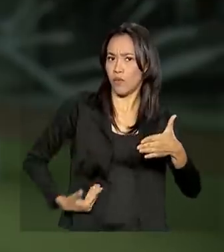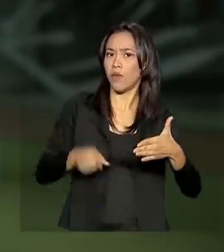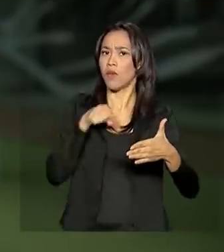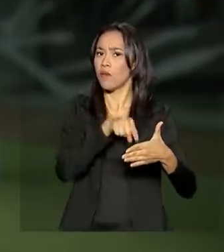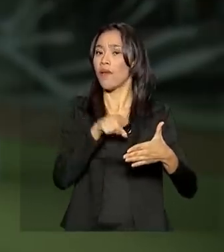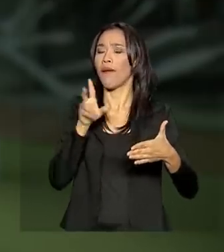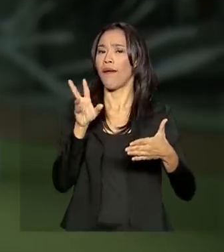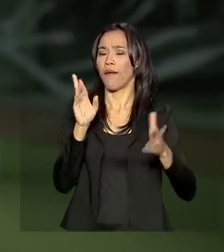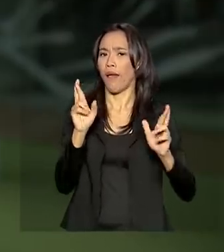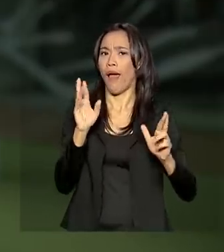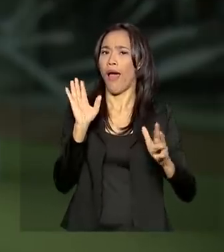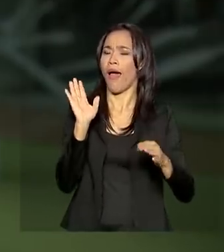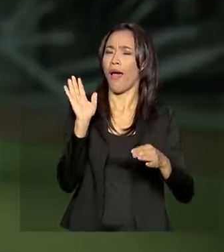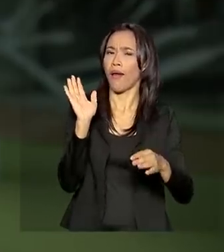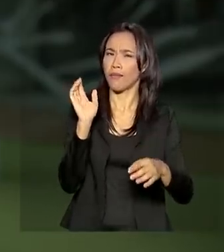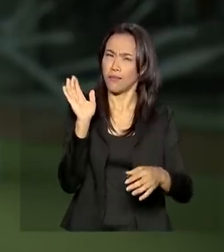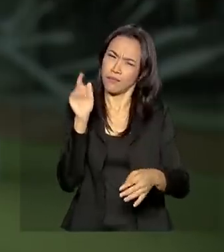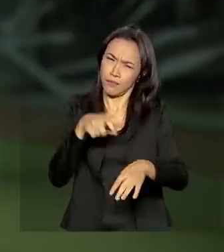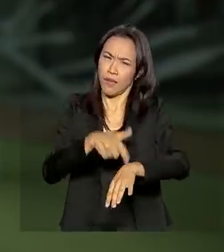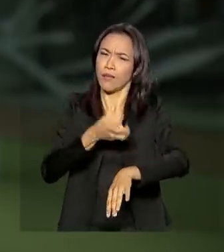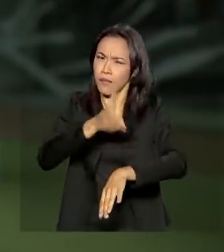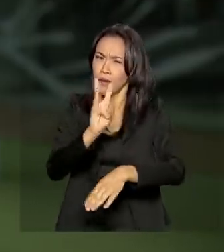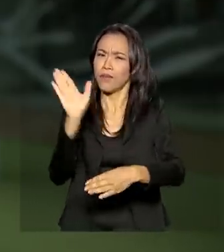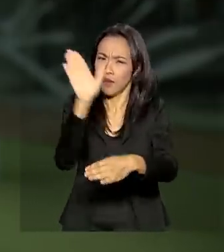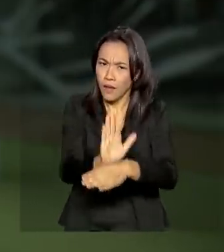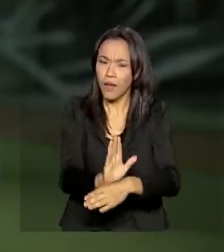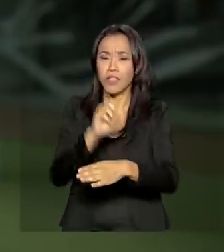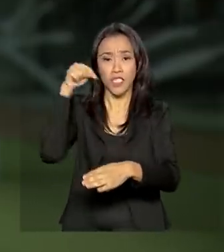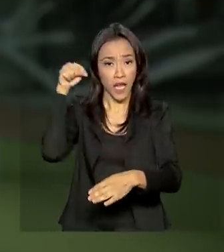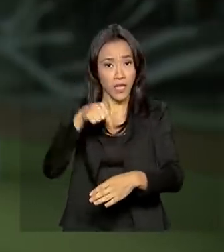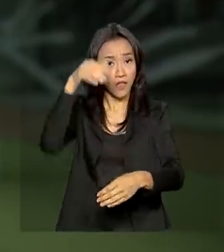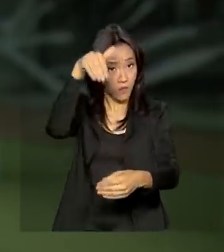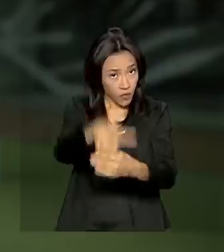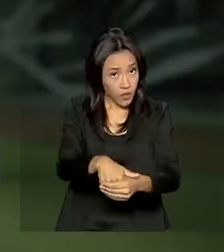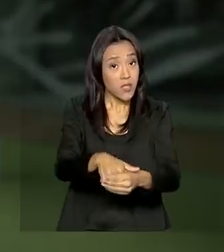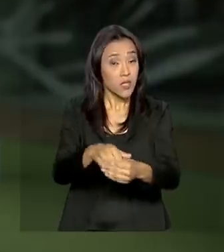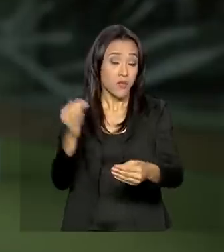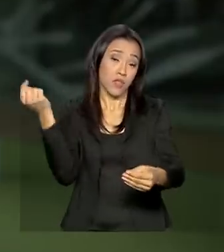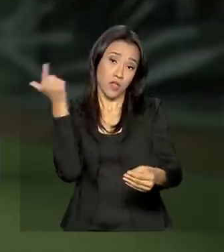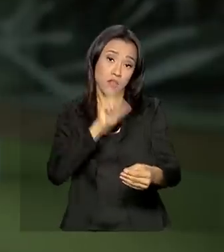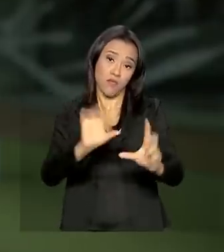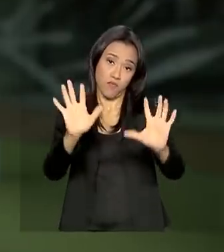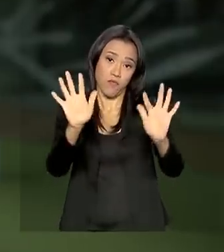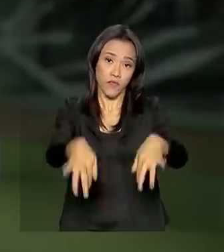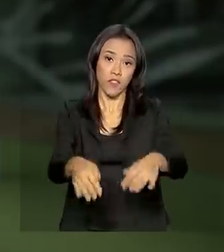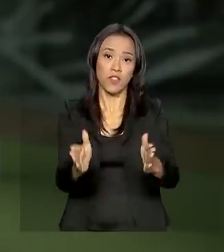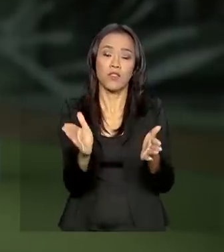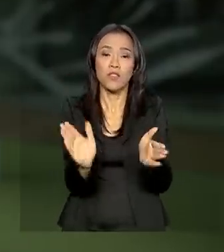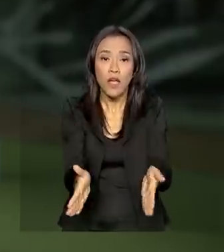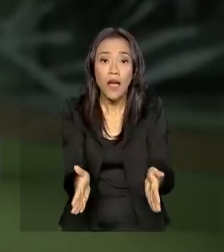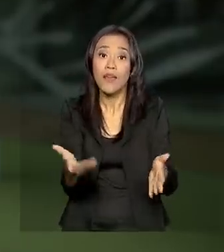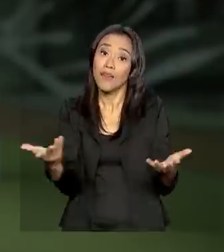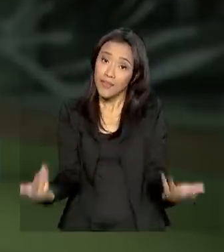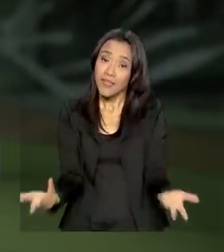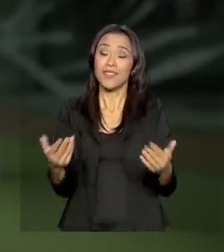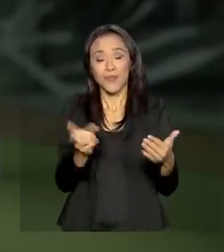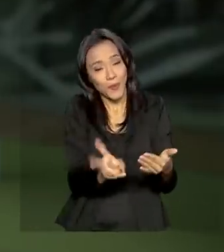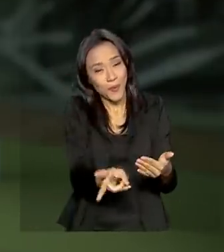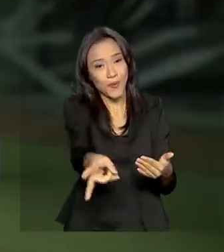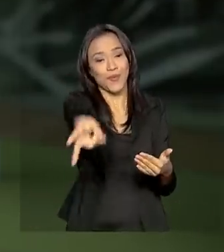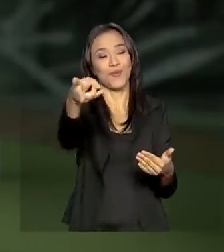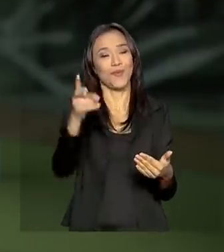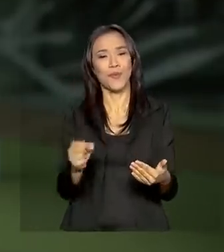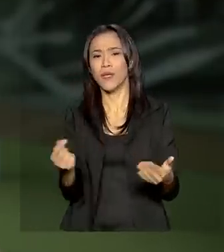é que até às 3 horas da tarde, essa votação na Comissão de Constituição e Justiça tenha sido encerrada. E assim, a reforma siga para